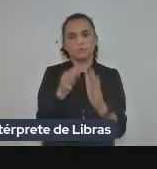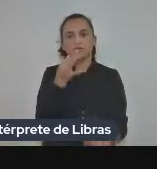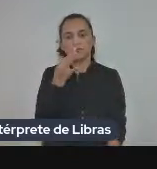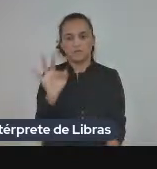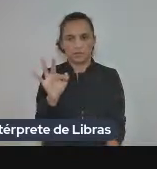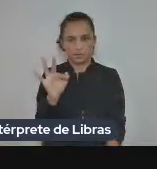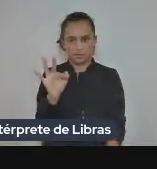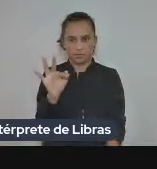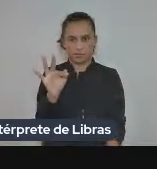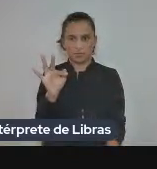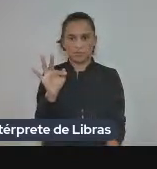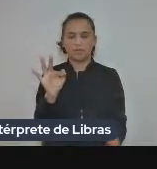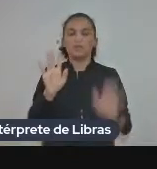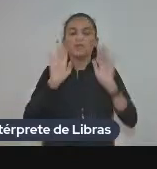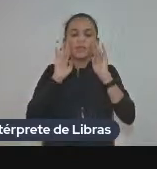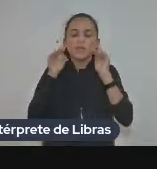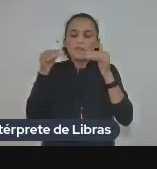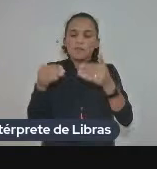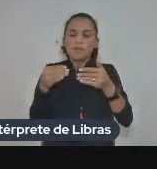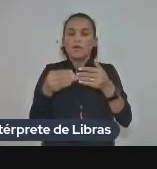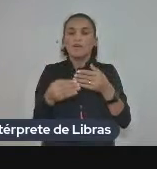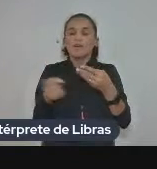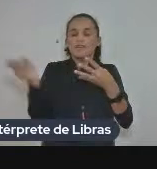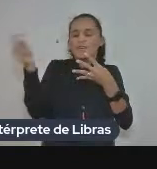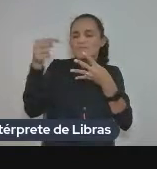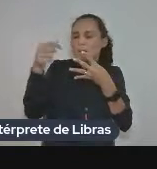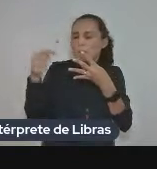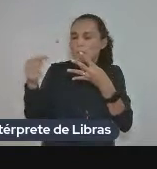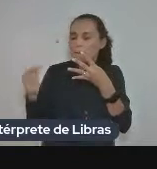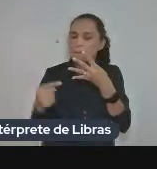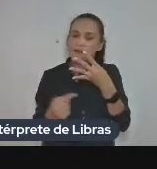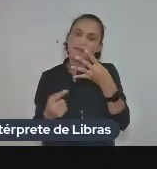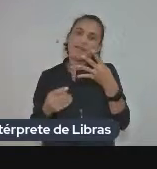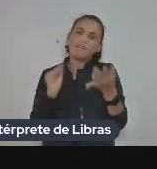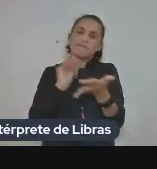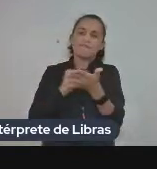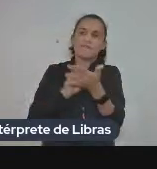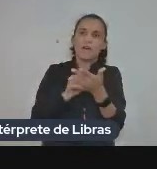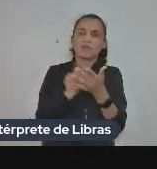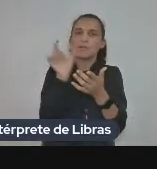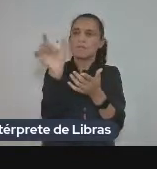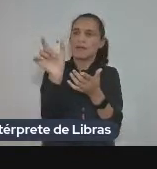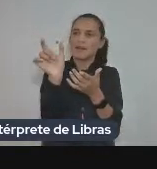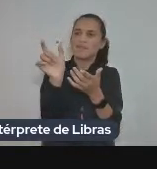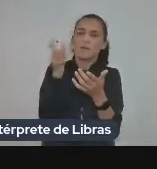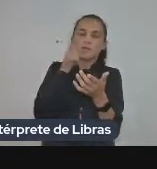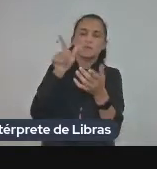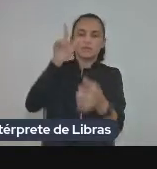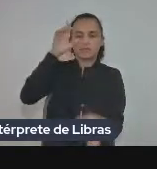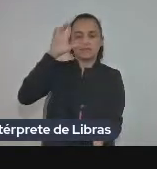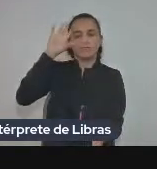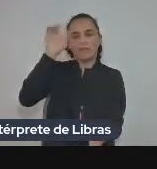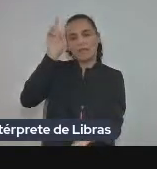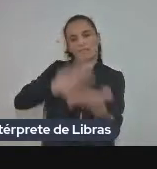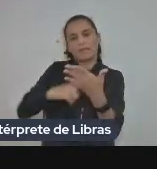que debruça sobre a ausência de opções em outros livros para traduzir o germânico das um raiz